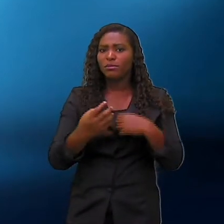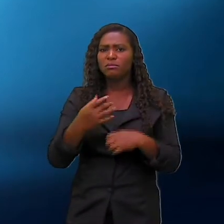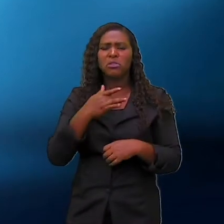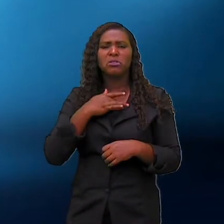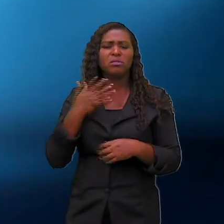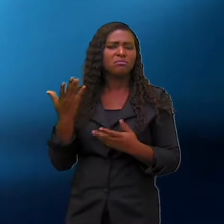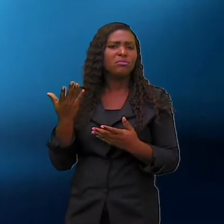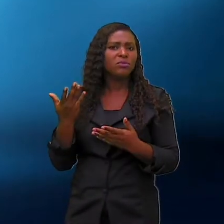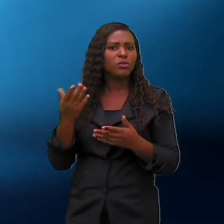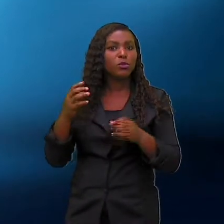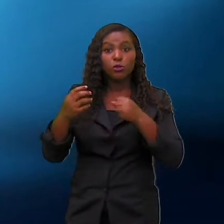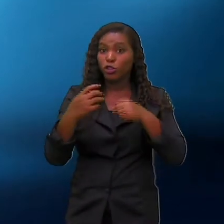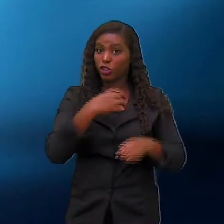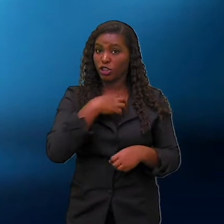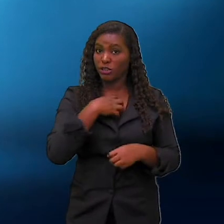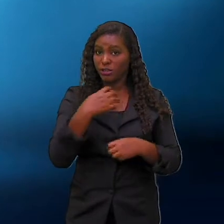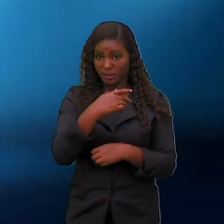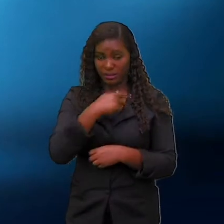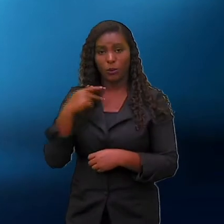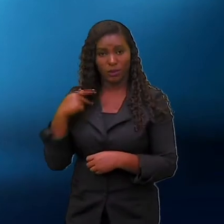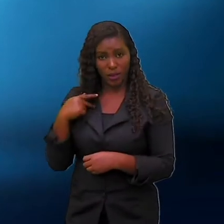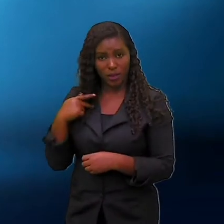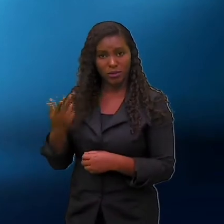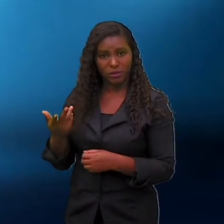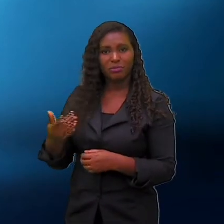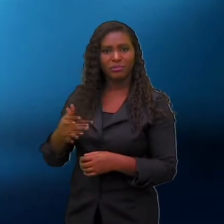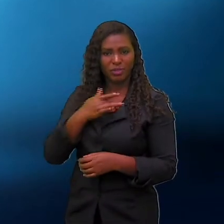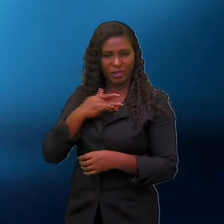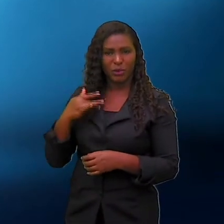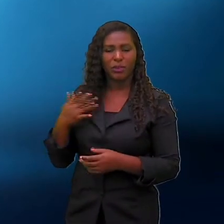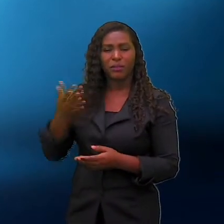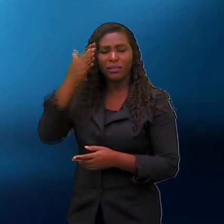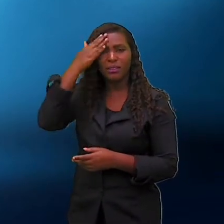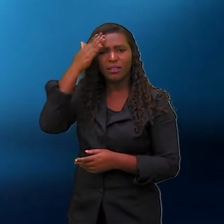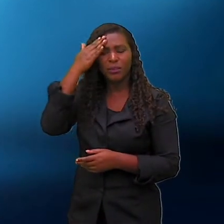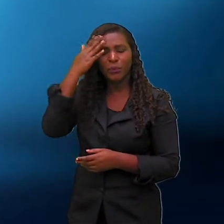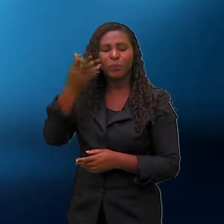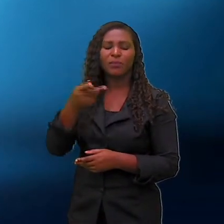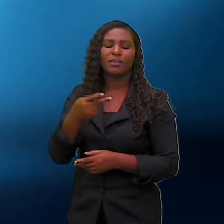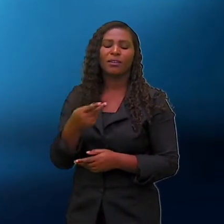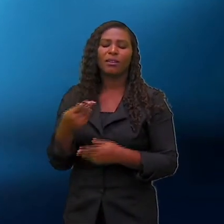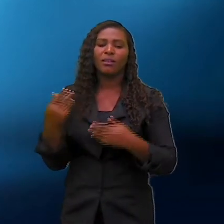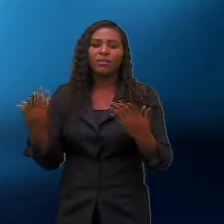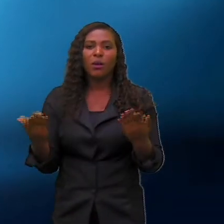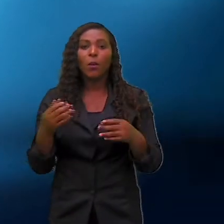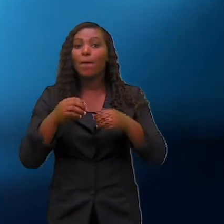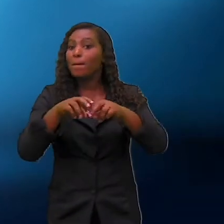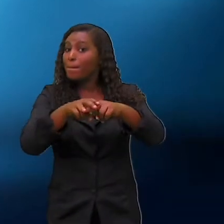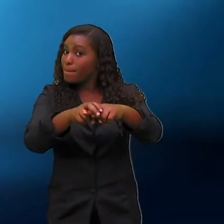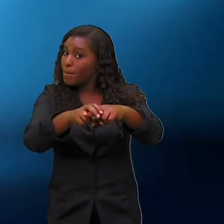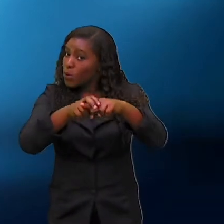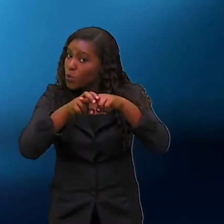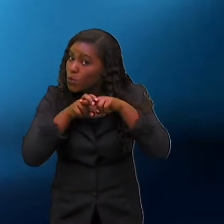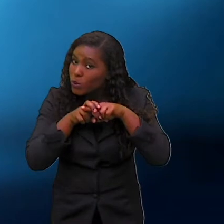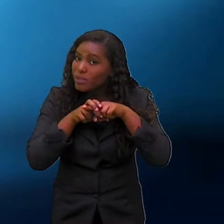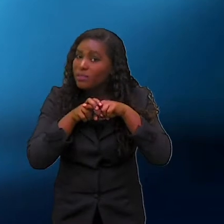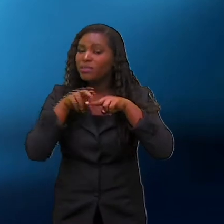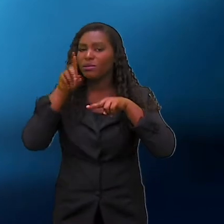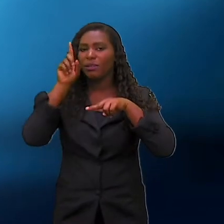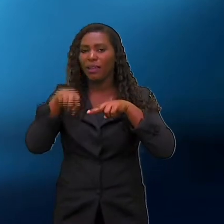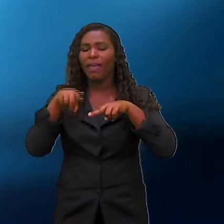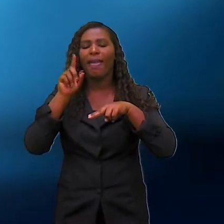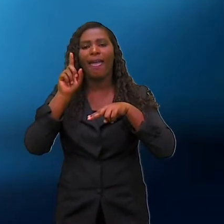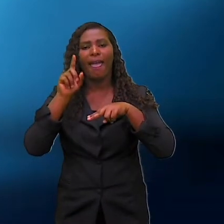eles mesmos receberam a ação. E é por isso que eu chamo de quê? Reflexivo. E eu,